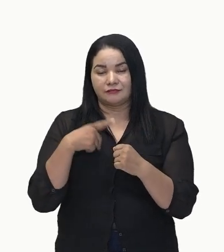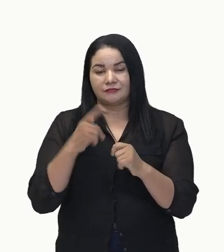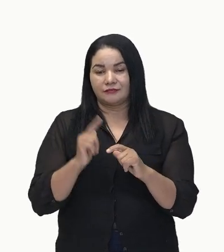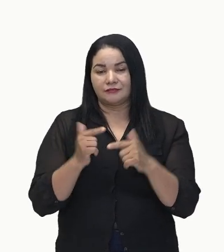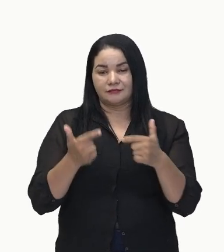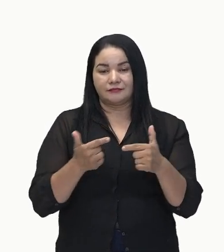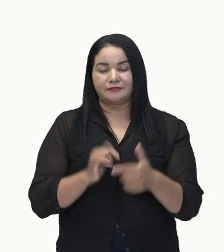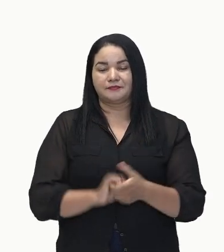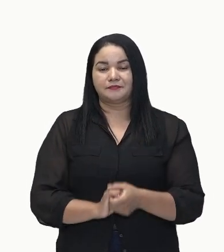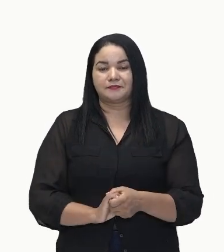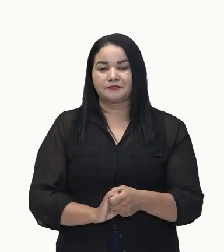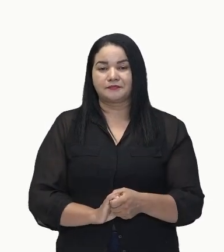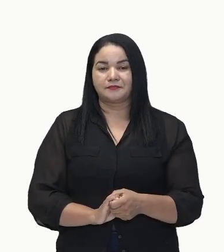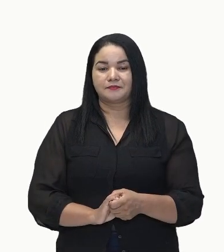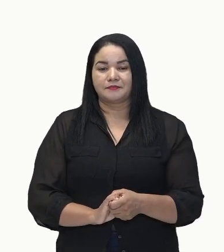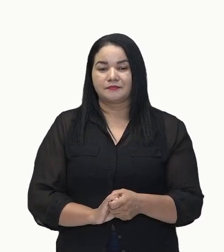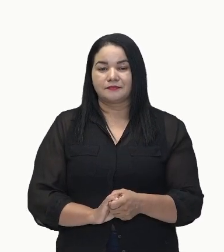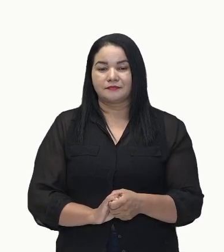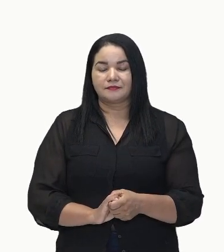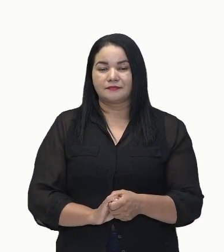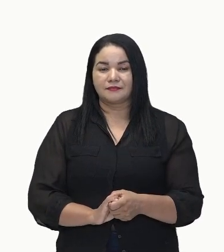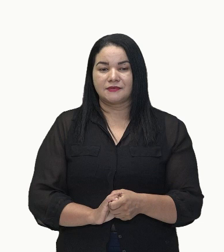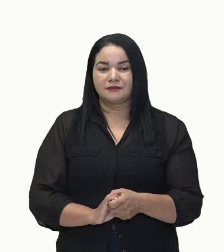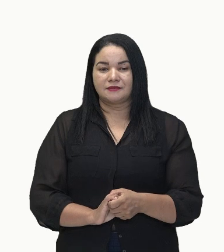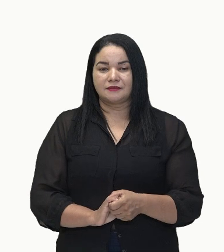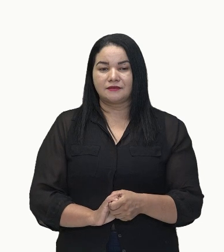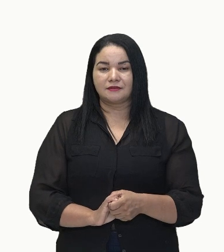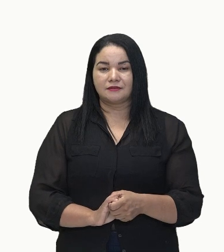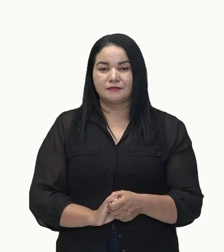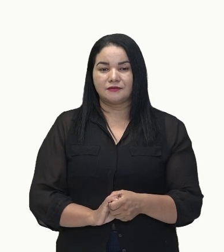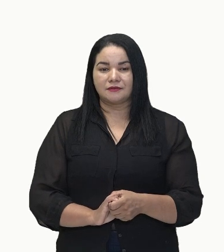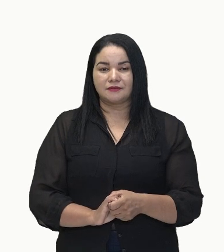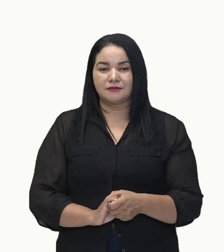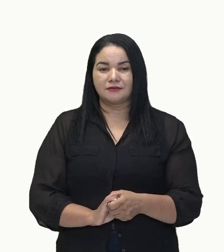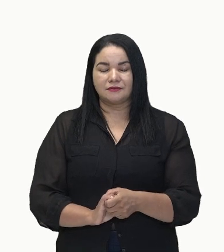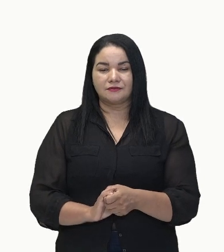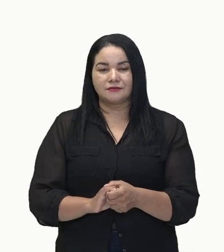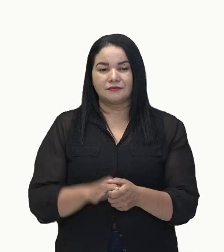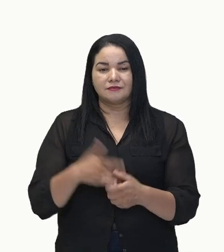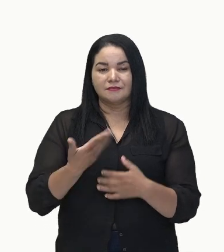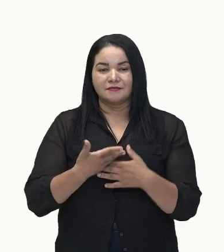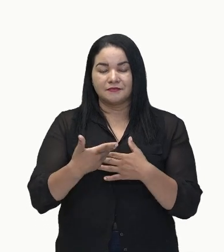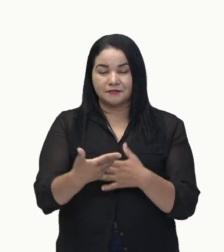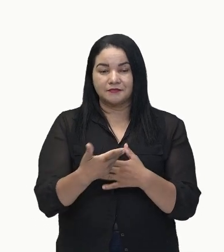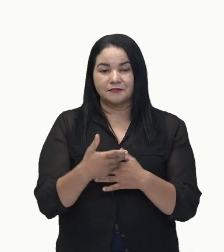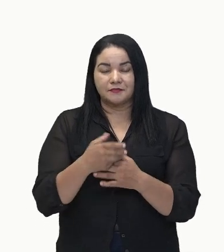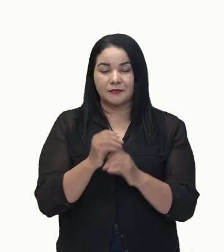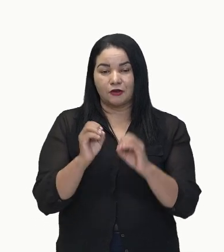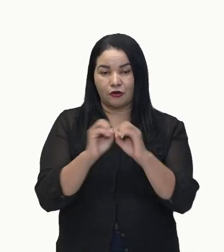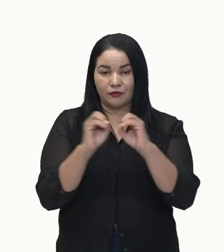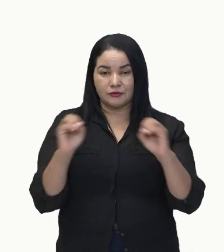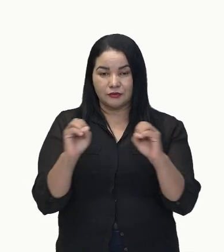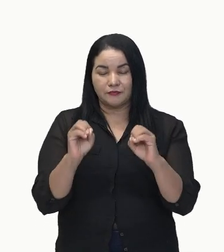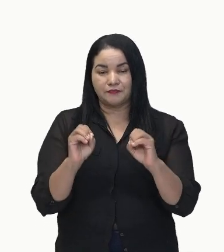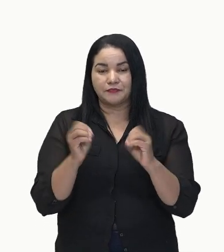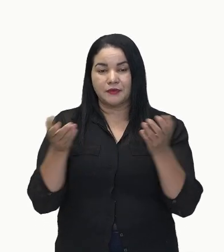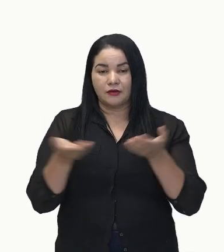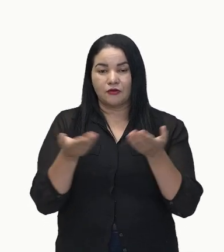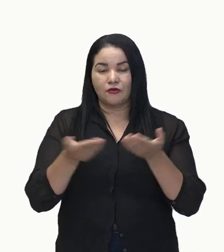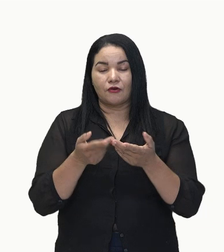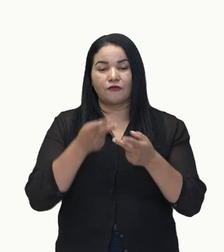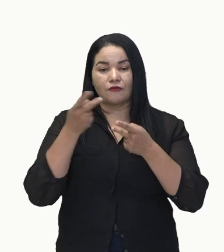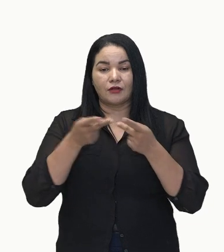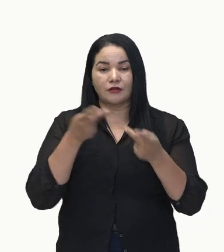aqui, vamos trazer aqui, prosseguindo. Prosseguindo. Nesta oração, agora nós vamos falar